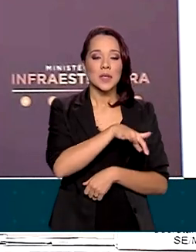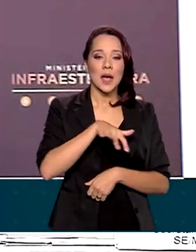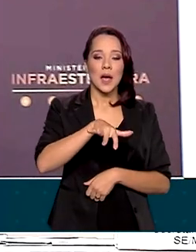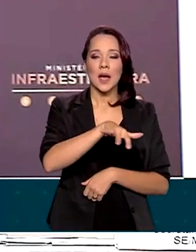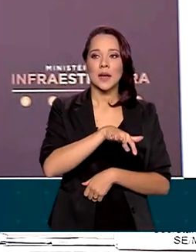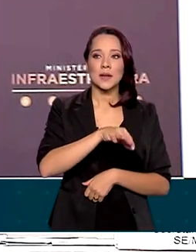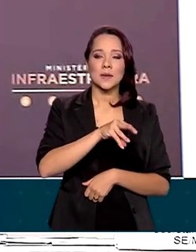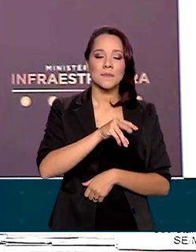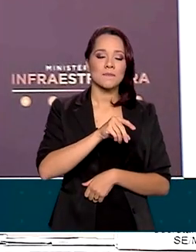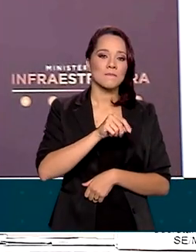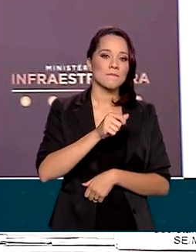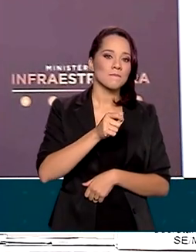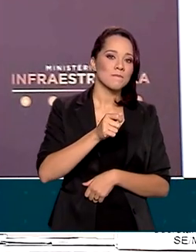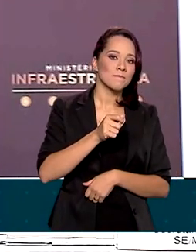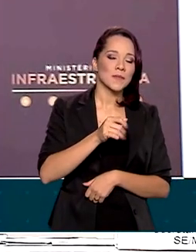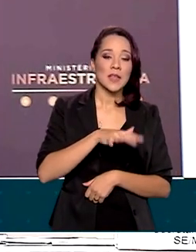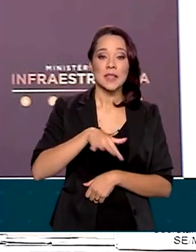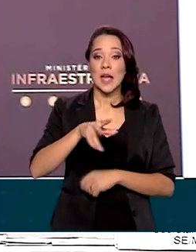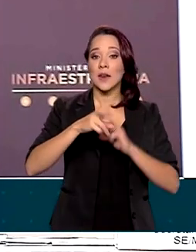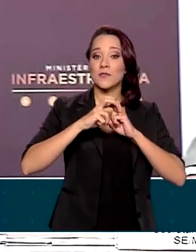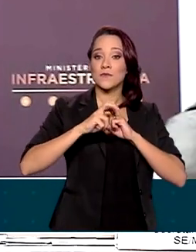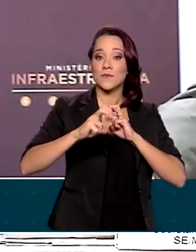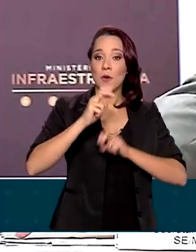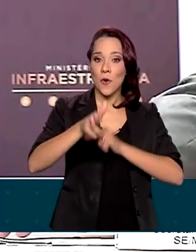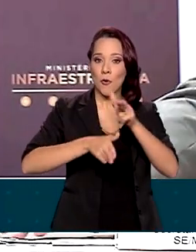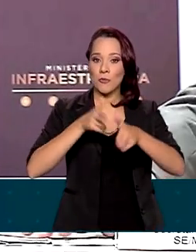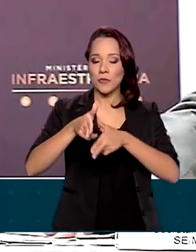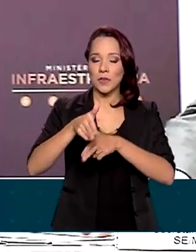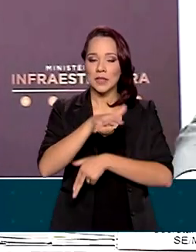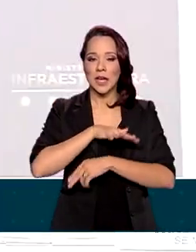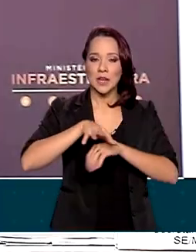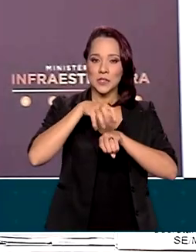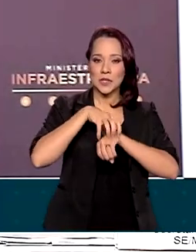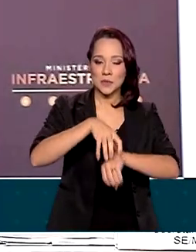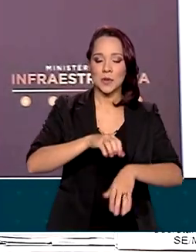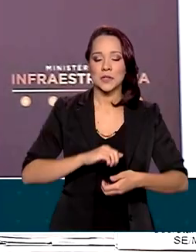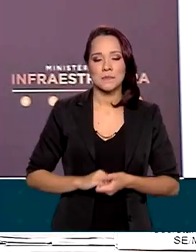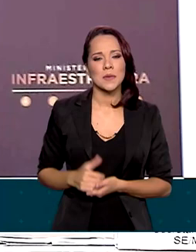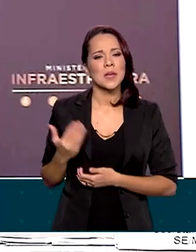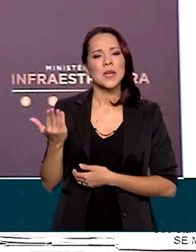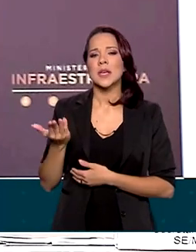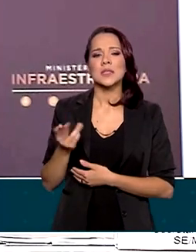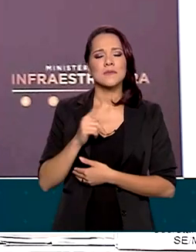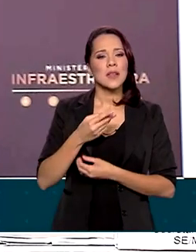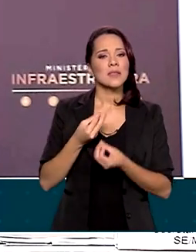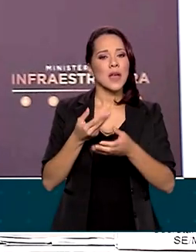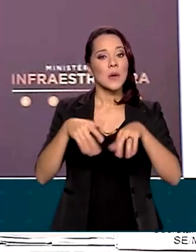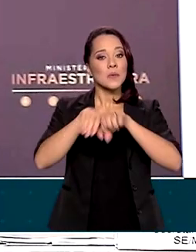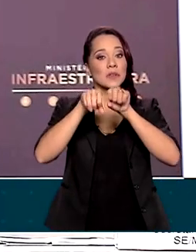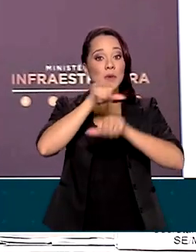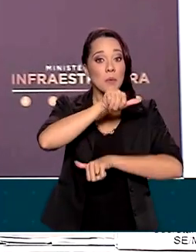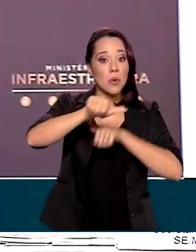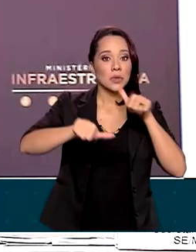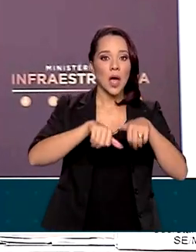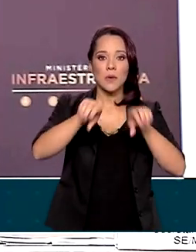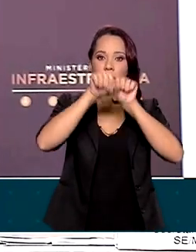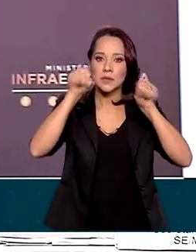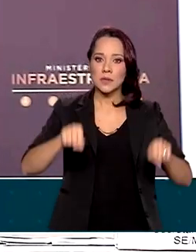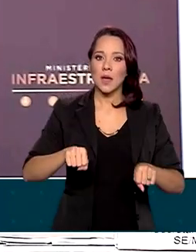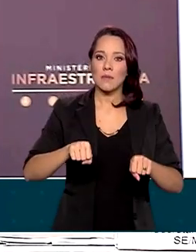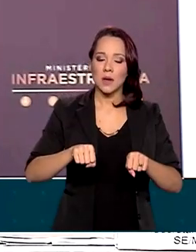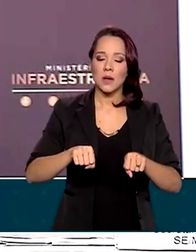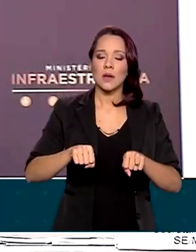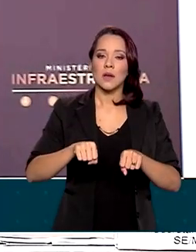ferroviário na nossa matriz de transporte. Isso vai nos dar um sistema de transporte mais